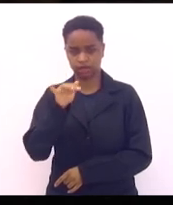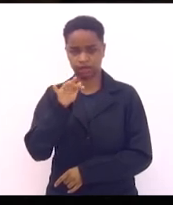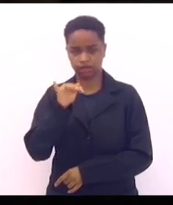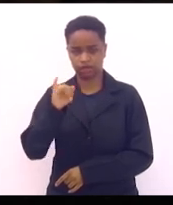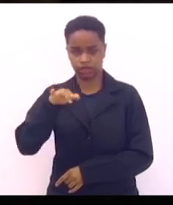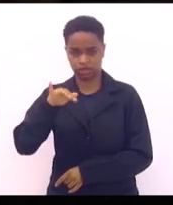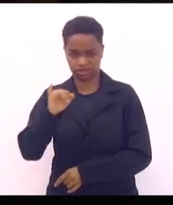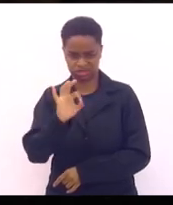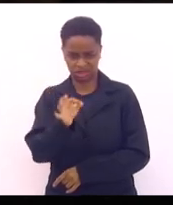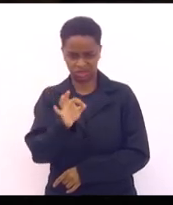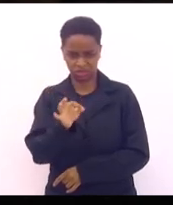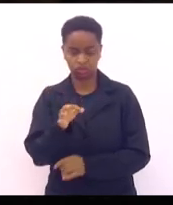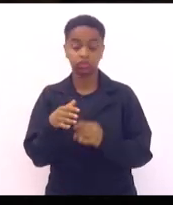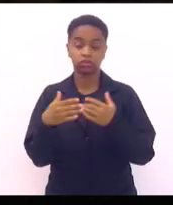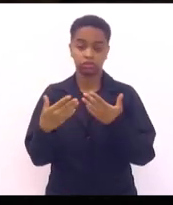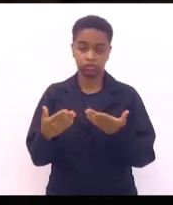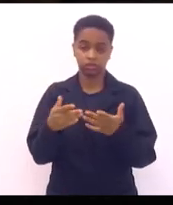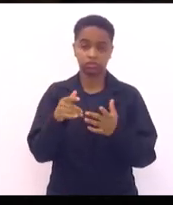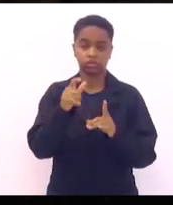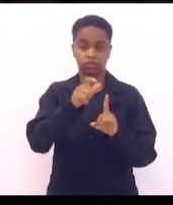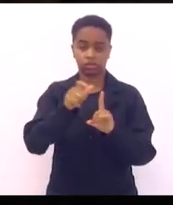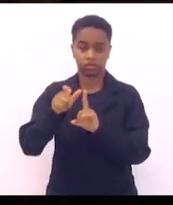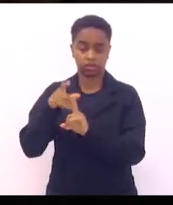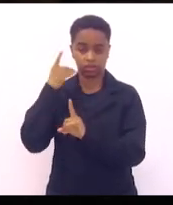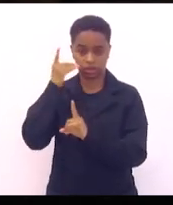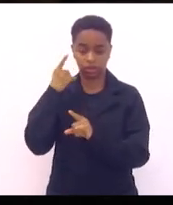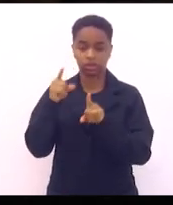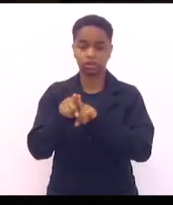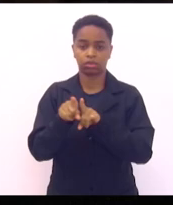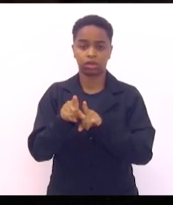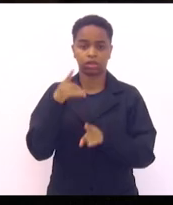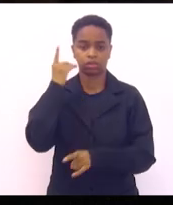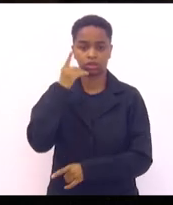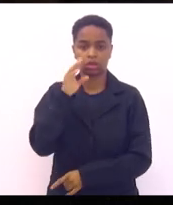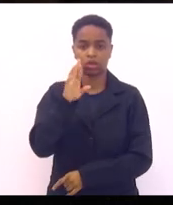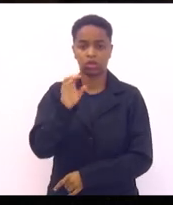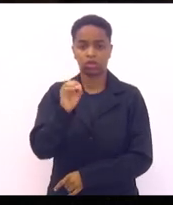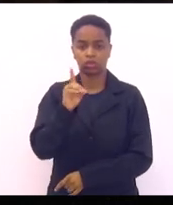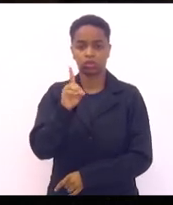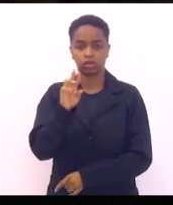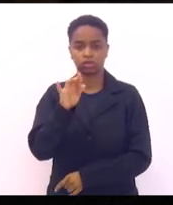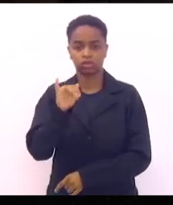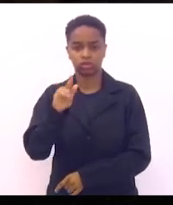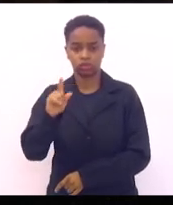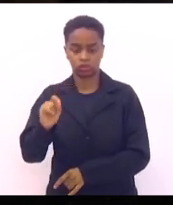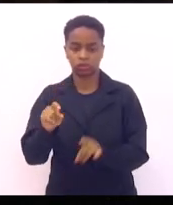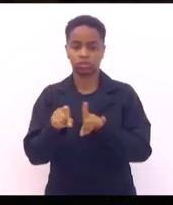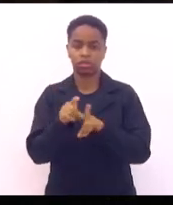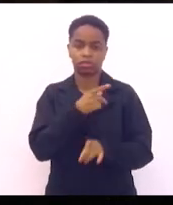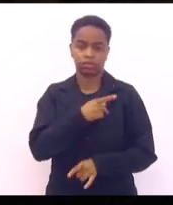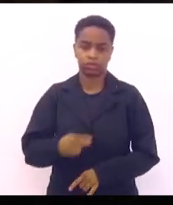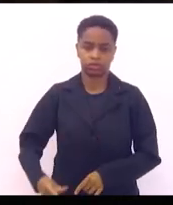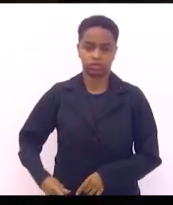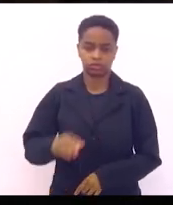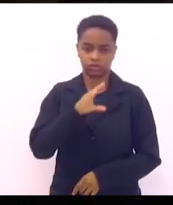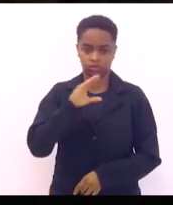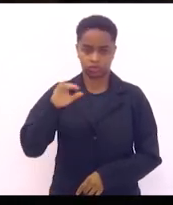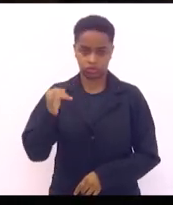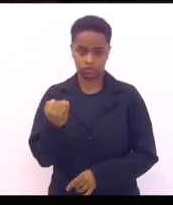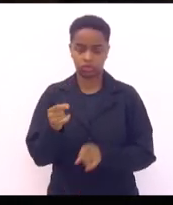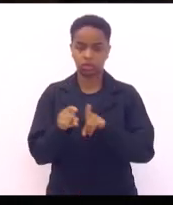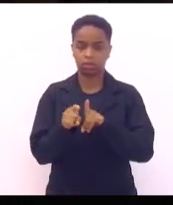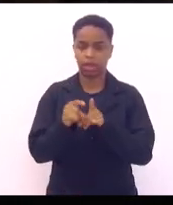Enfim, esses deputados que discursaram e os outros, Rodrigo Amorim também, presidente da CCJ, agradecer a todos eles que